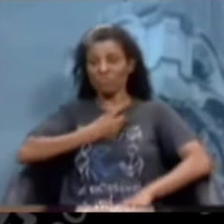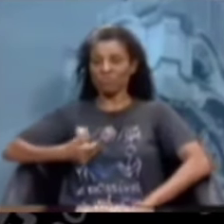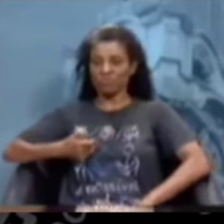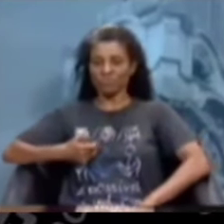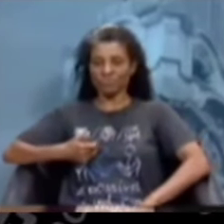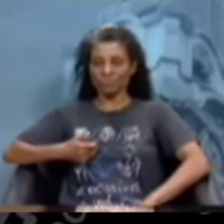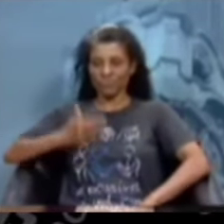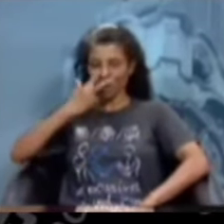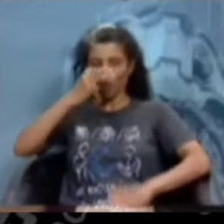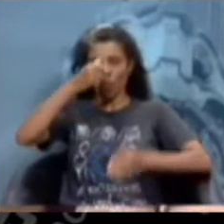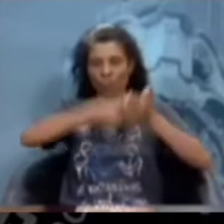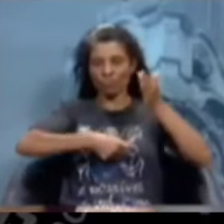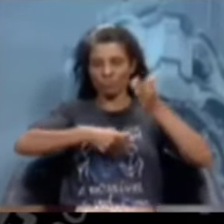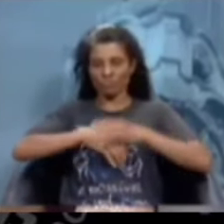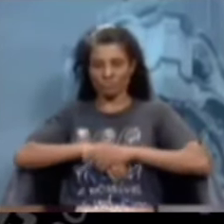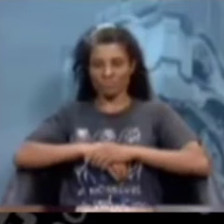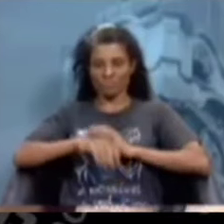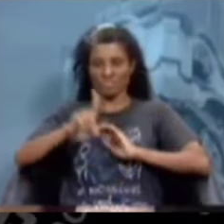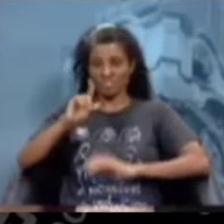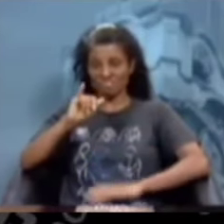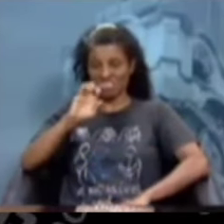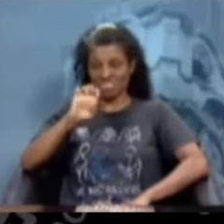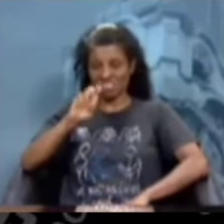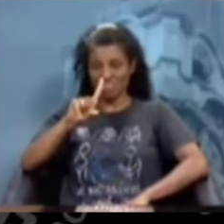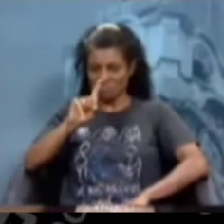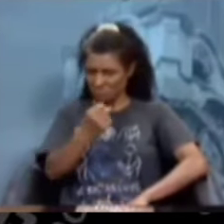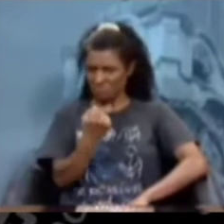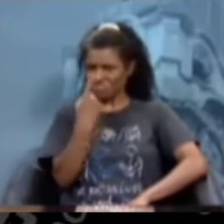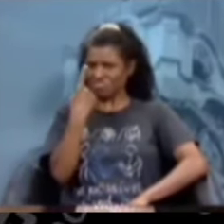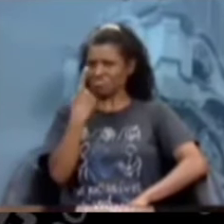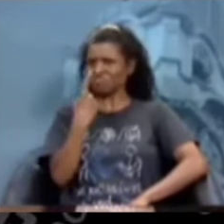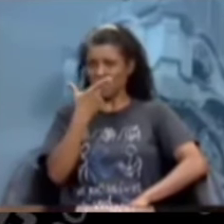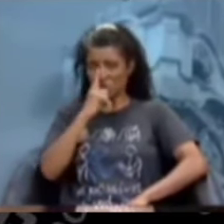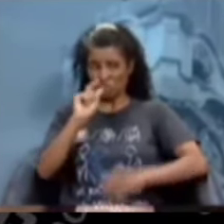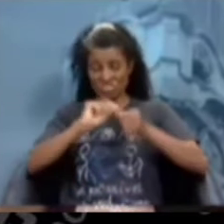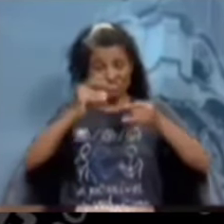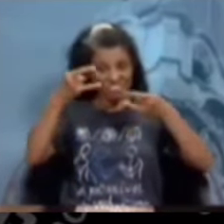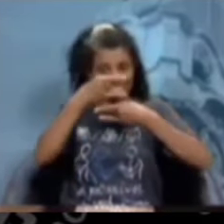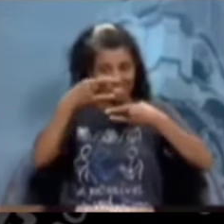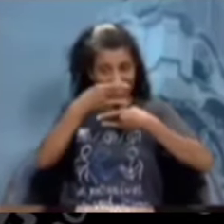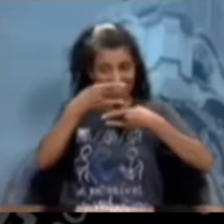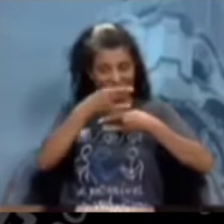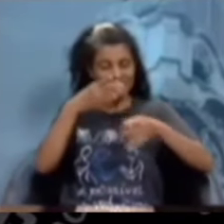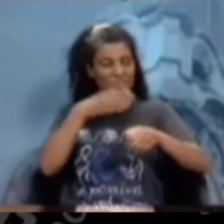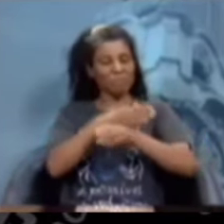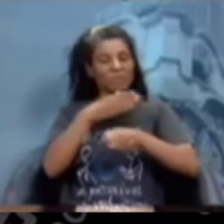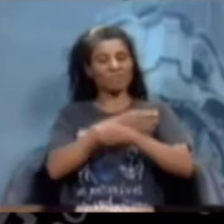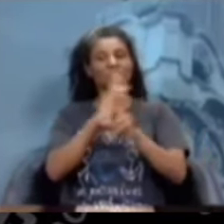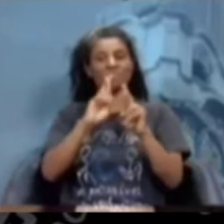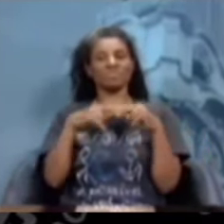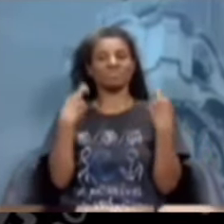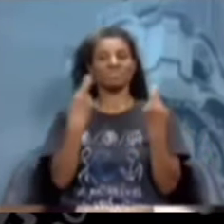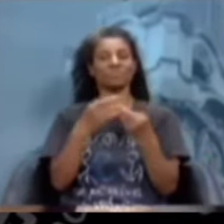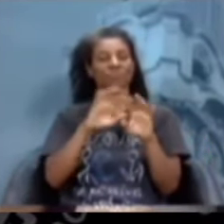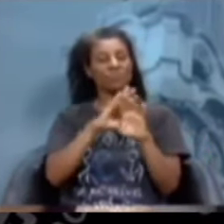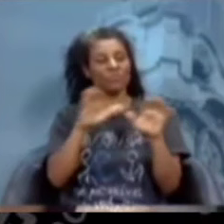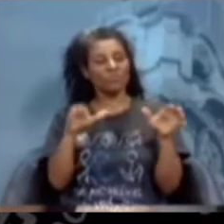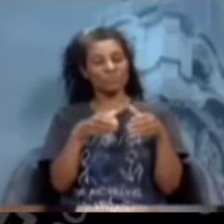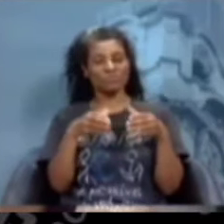o Daniel Bordinho é um fenômeno, ele consegue fazer lives, participar das sessões, de comissões,